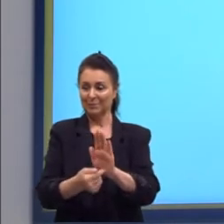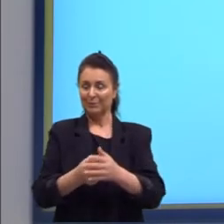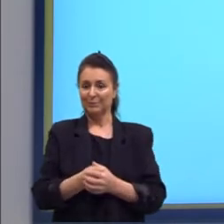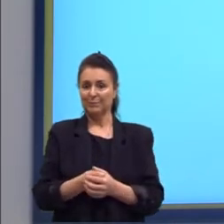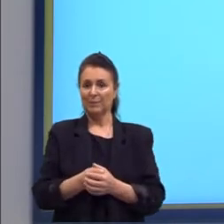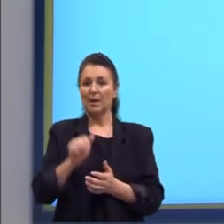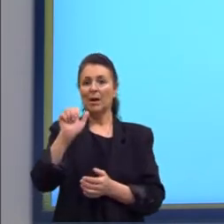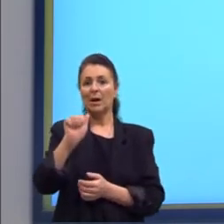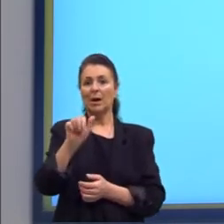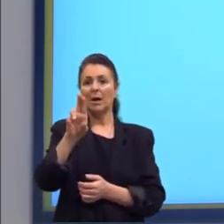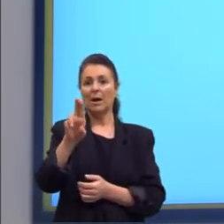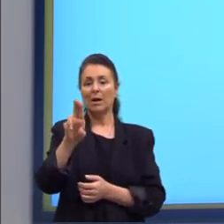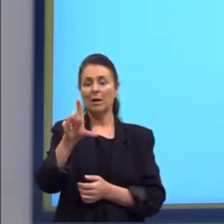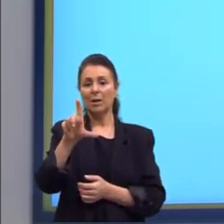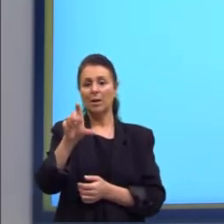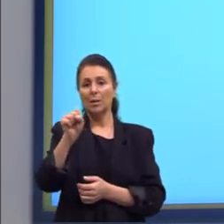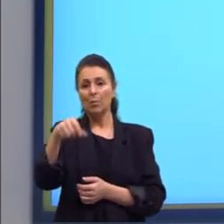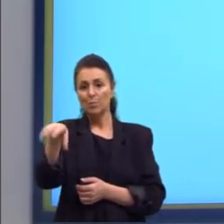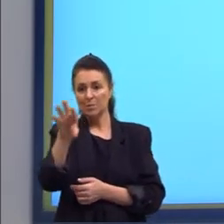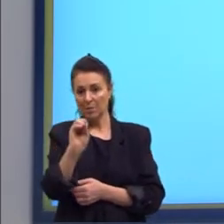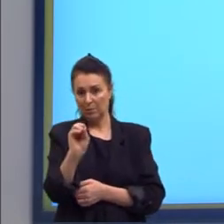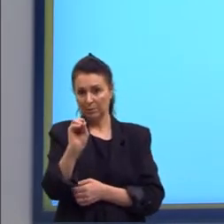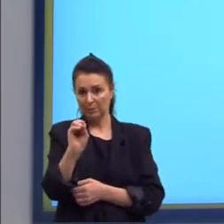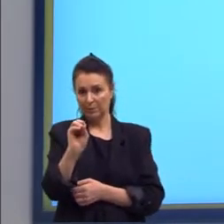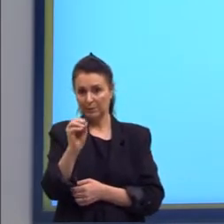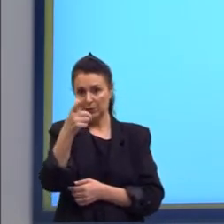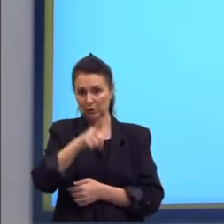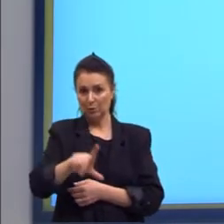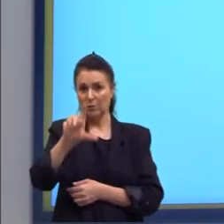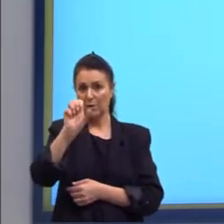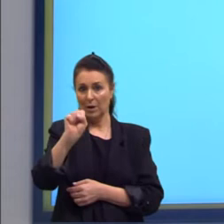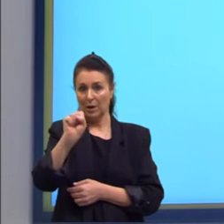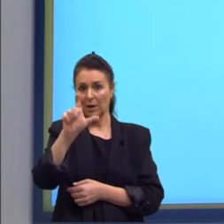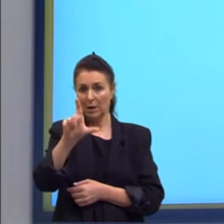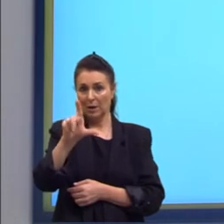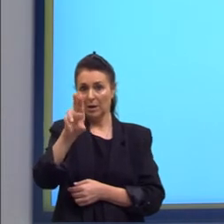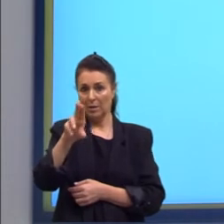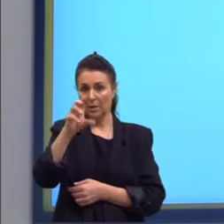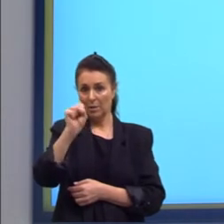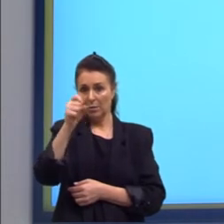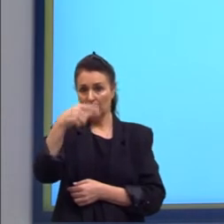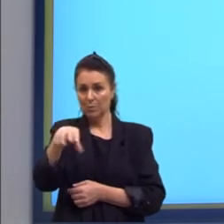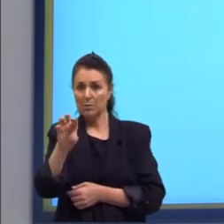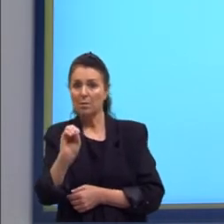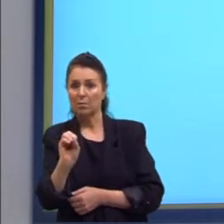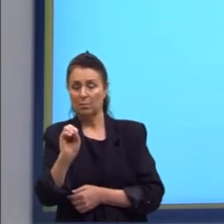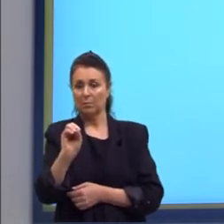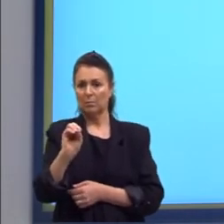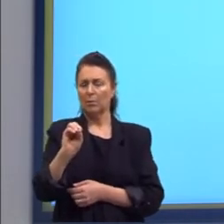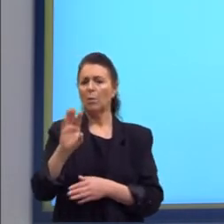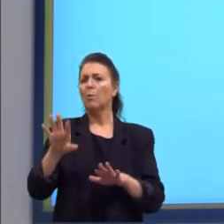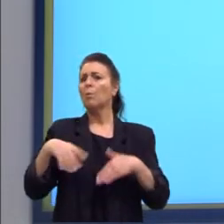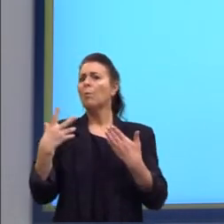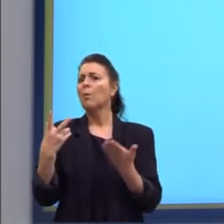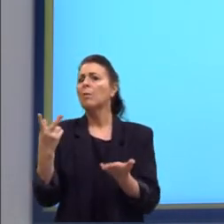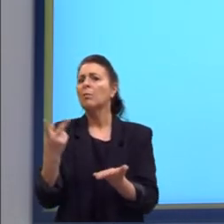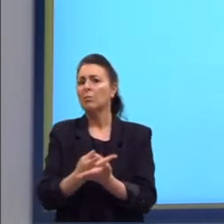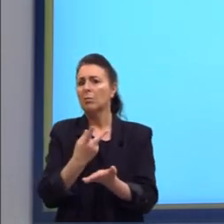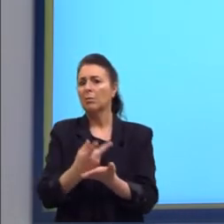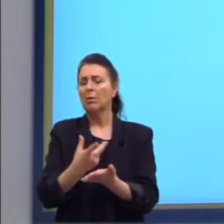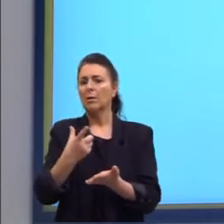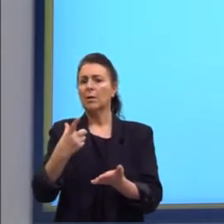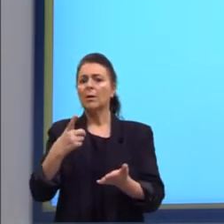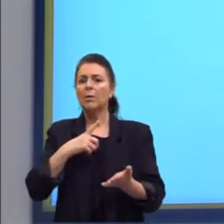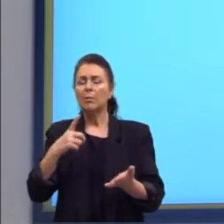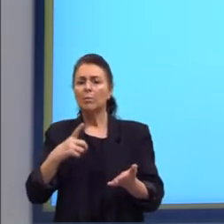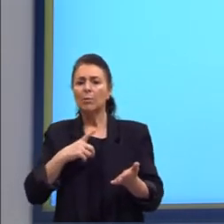Alusão. Alusão eu adoro. Eu acho alusão fantástica. Ela vai acontecer quando eu tenho uma menção